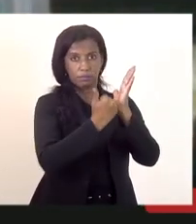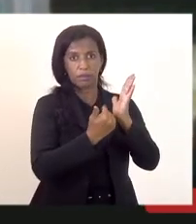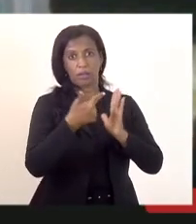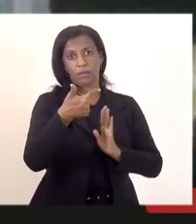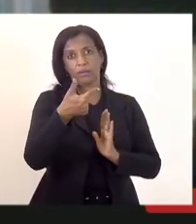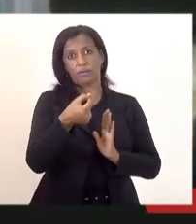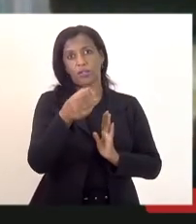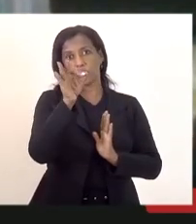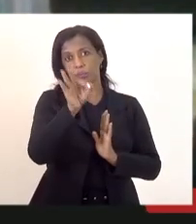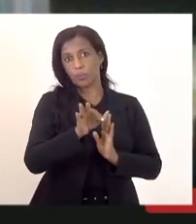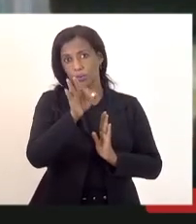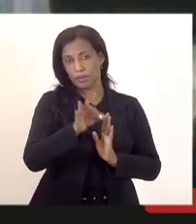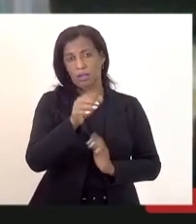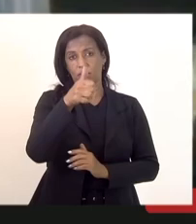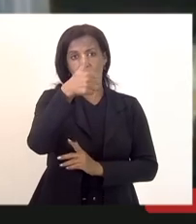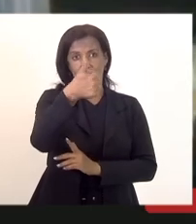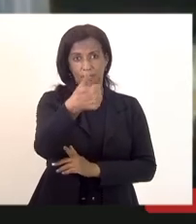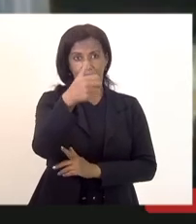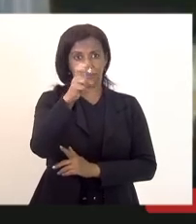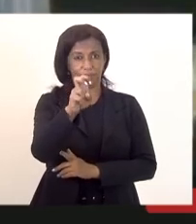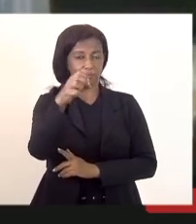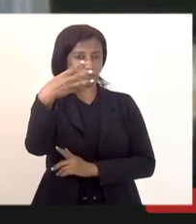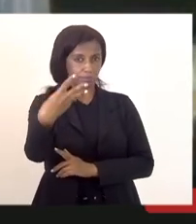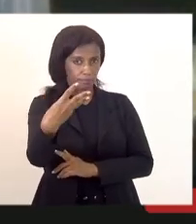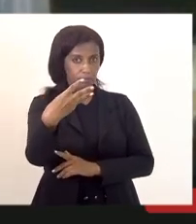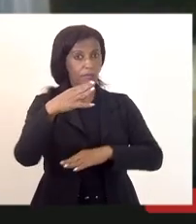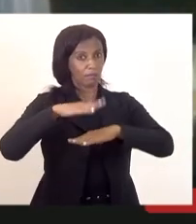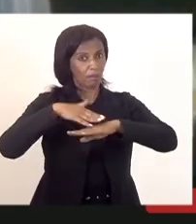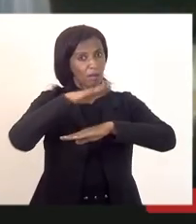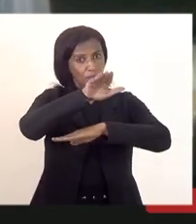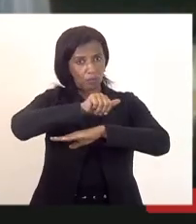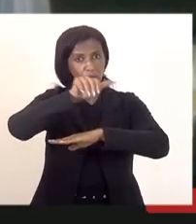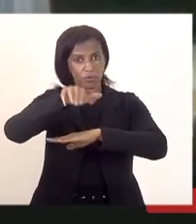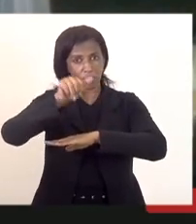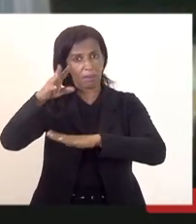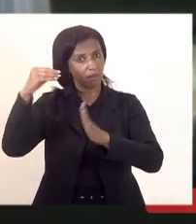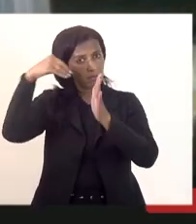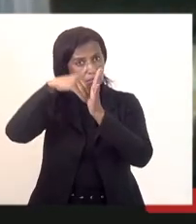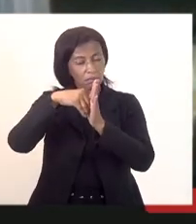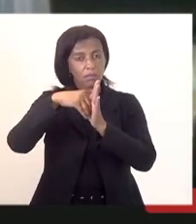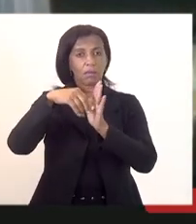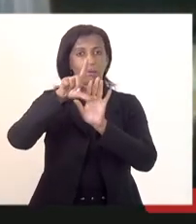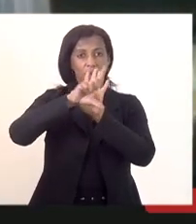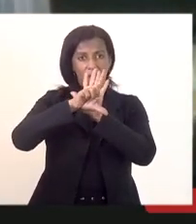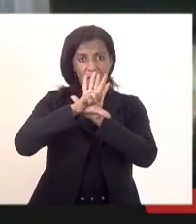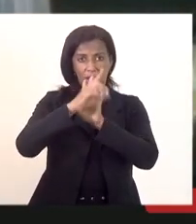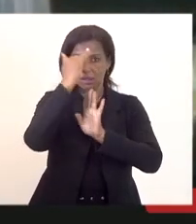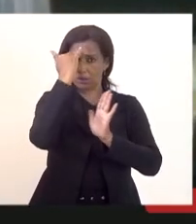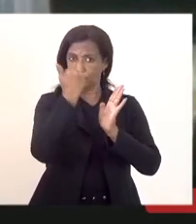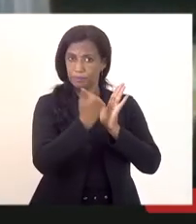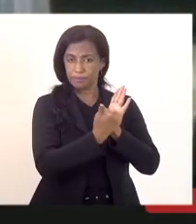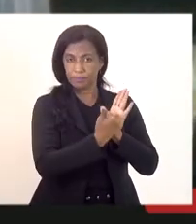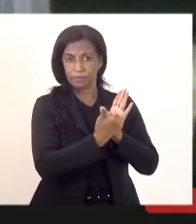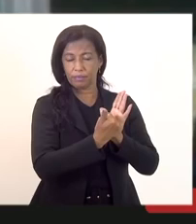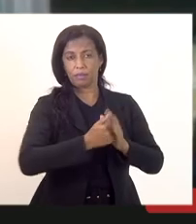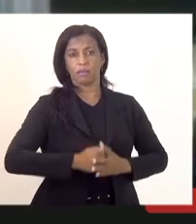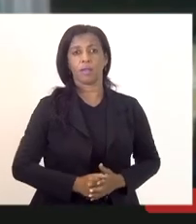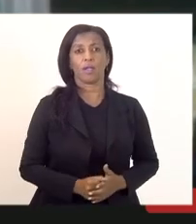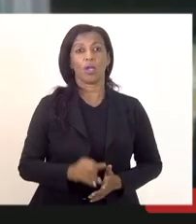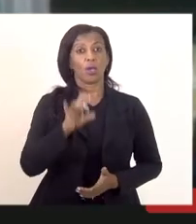desses 153 e foram chamados de acordo com a legislação ou seja somente